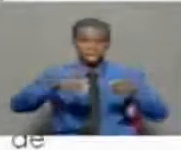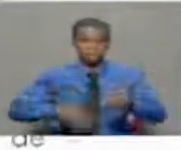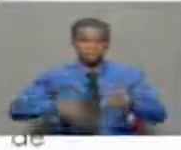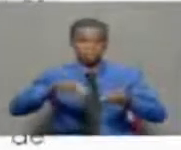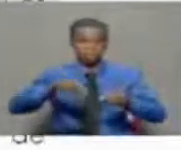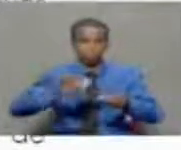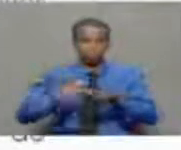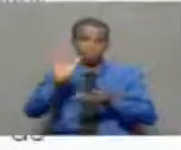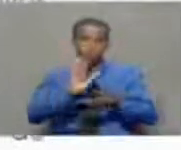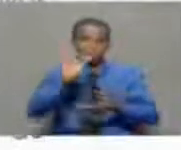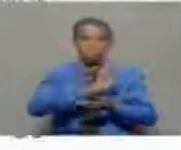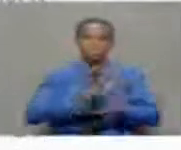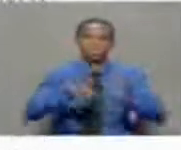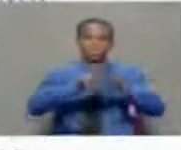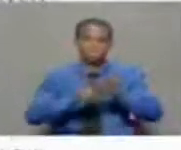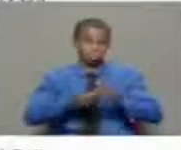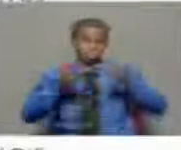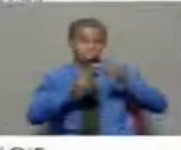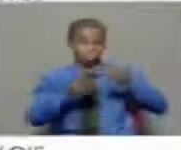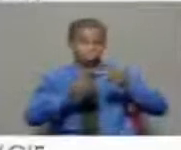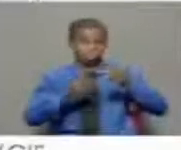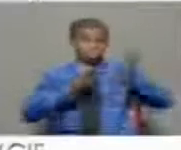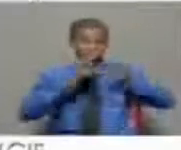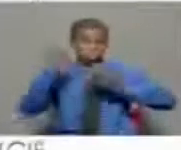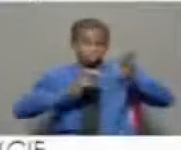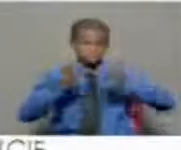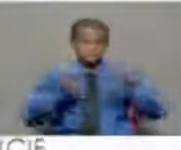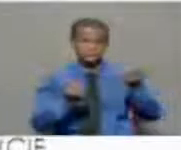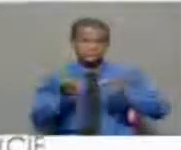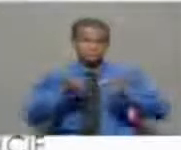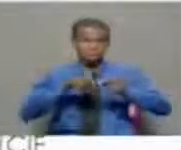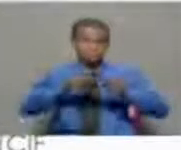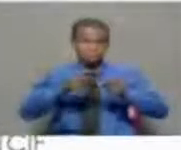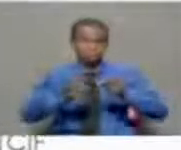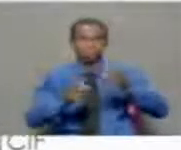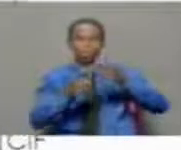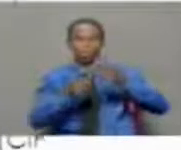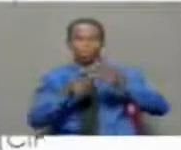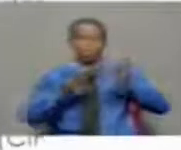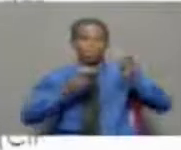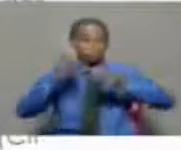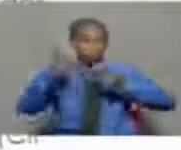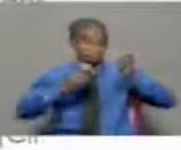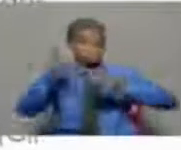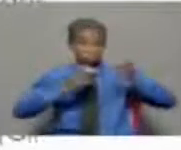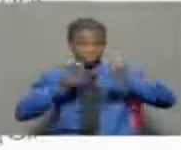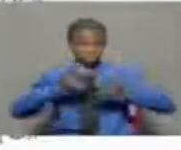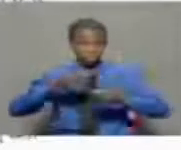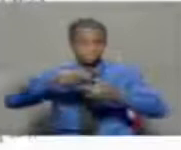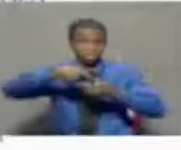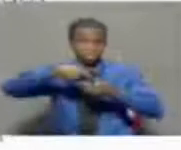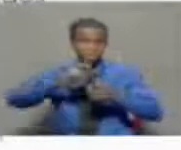automóveis, fábrica de cerveja, logística, CIF logística, incluindo